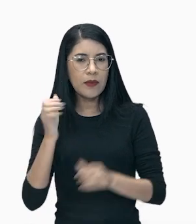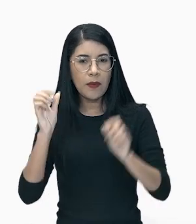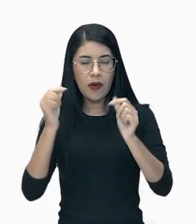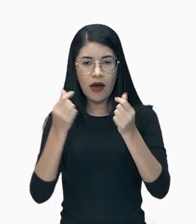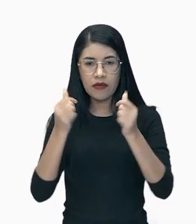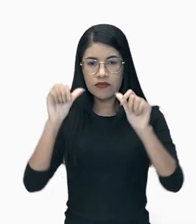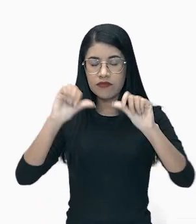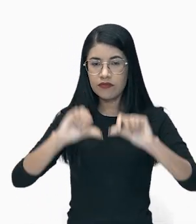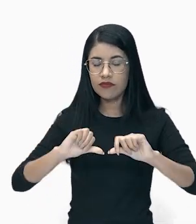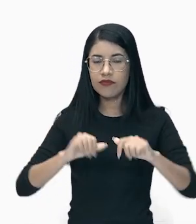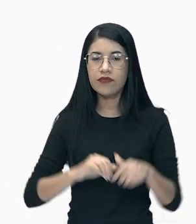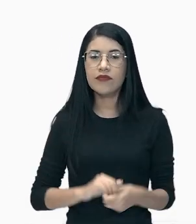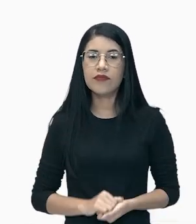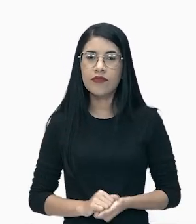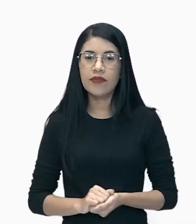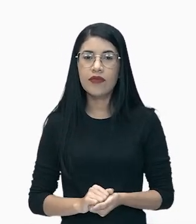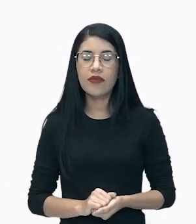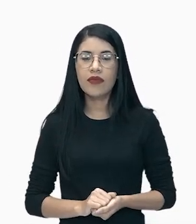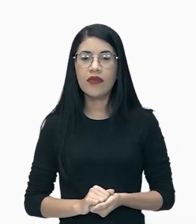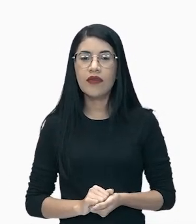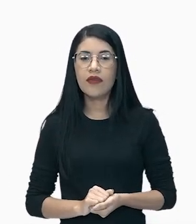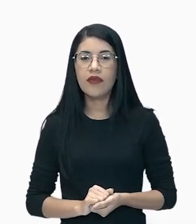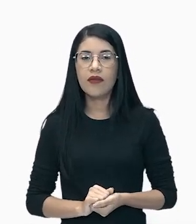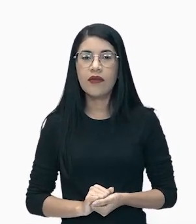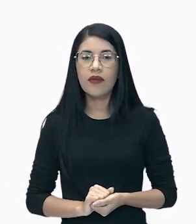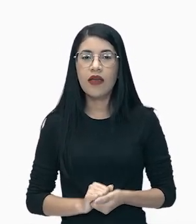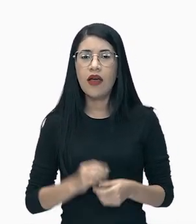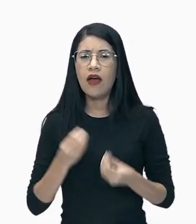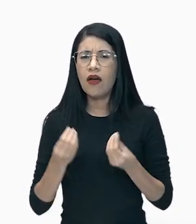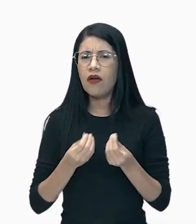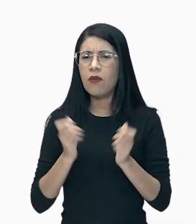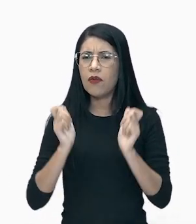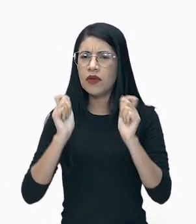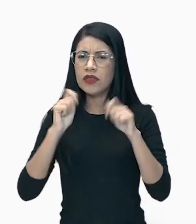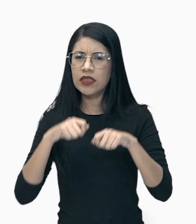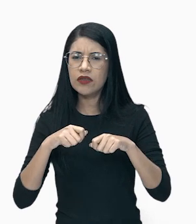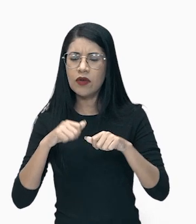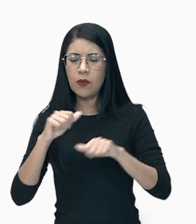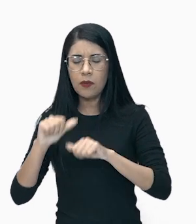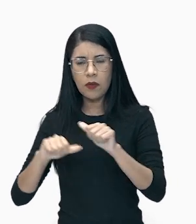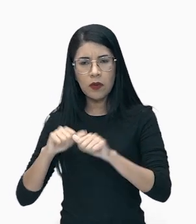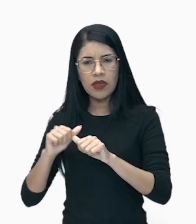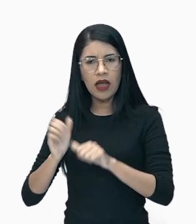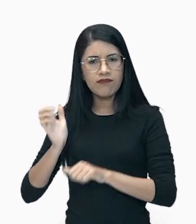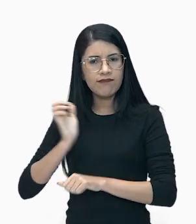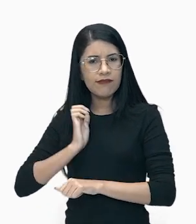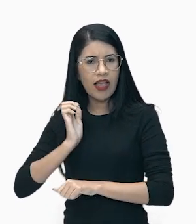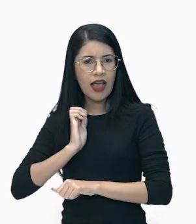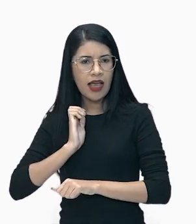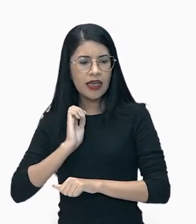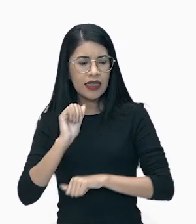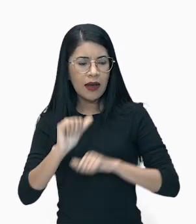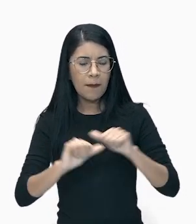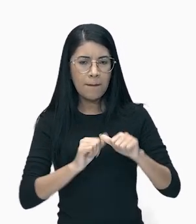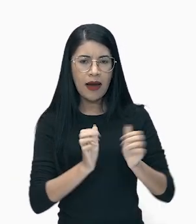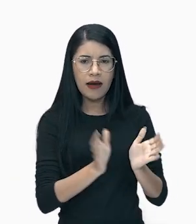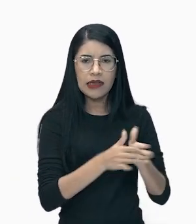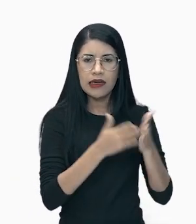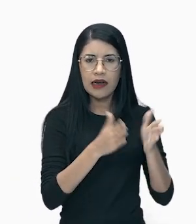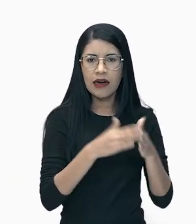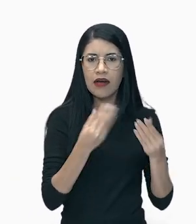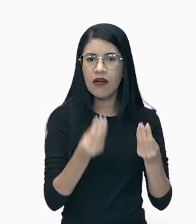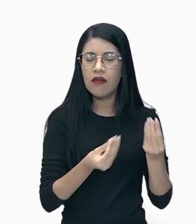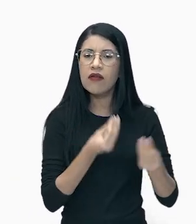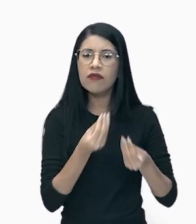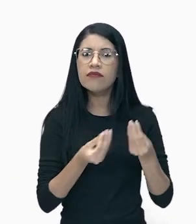E ele fala o seguinte, como é que foi possível passar da prosperidade para o colapso econômico em tão pouco tempo? Aqui eu